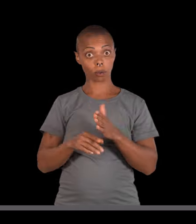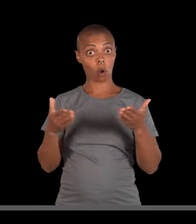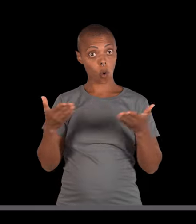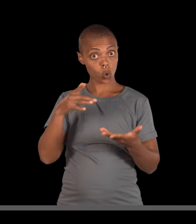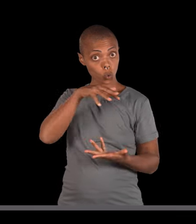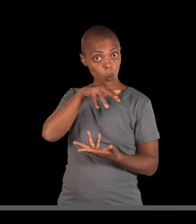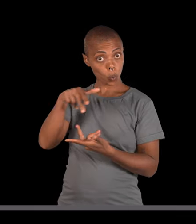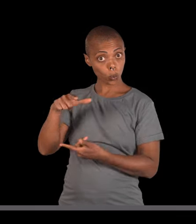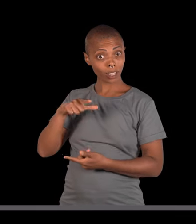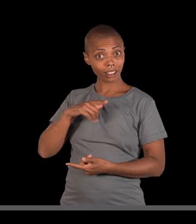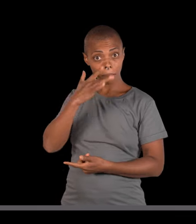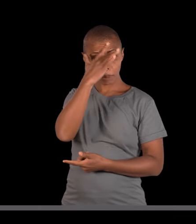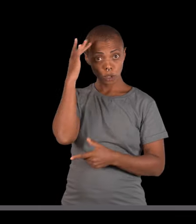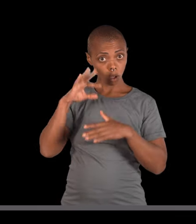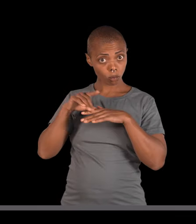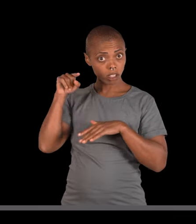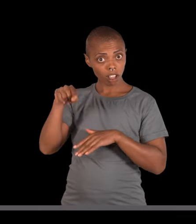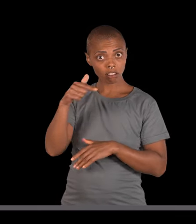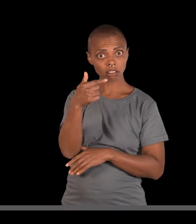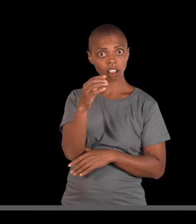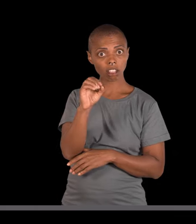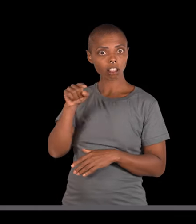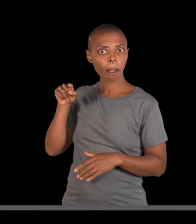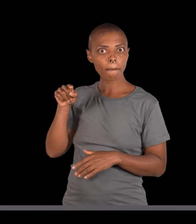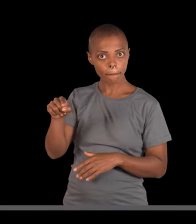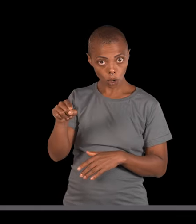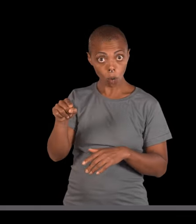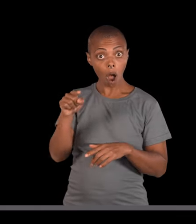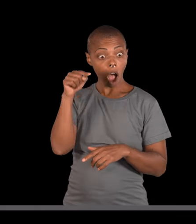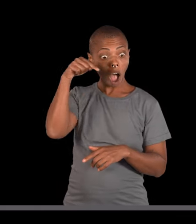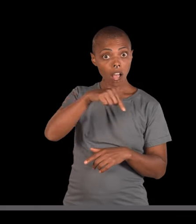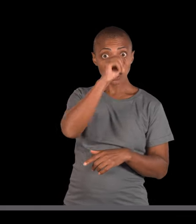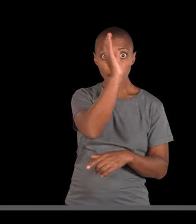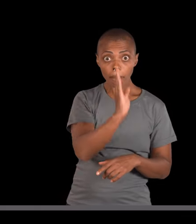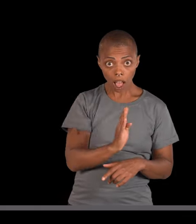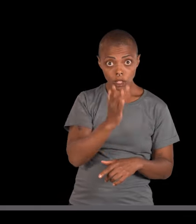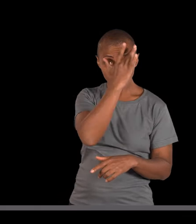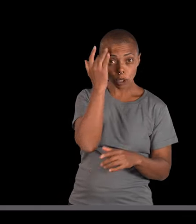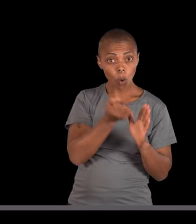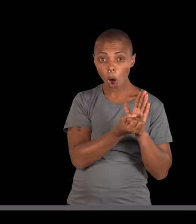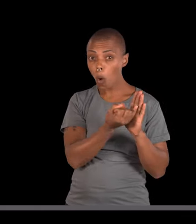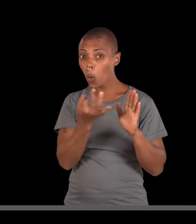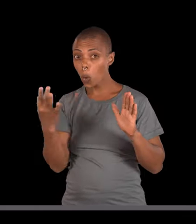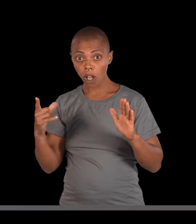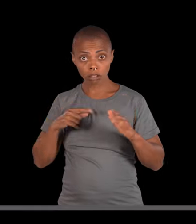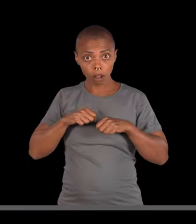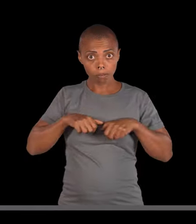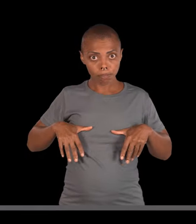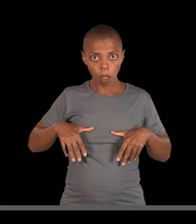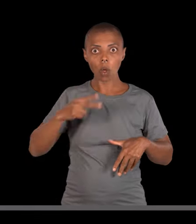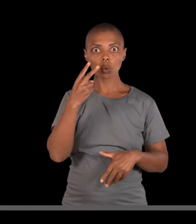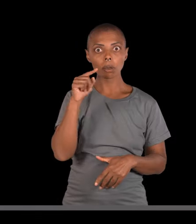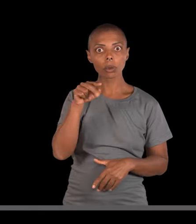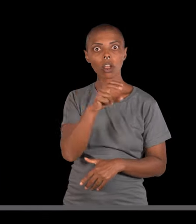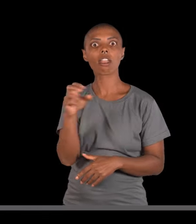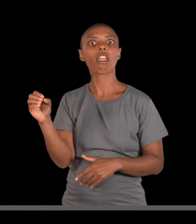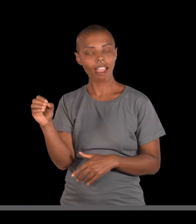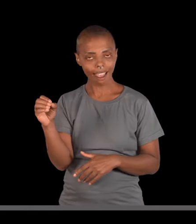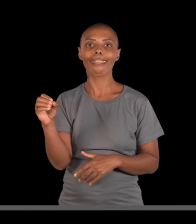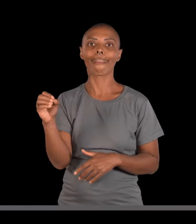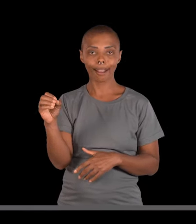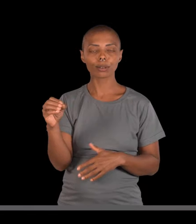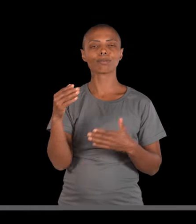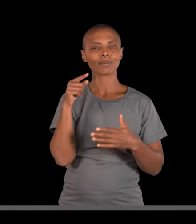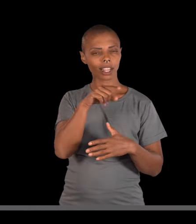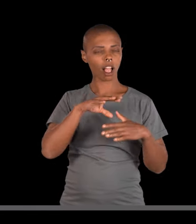pessoas têm fibrose cística. E dessas 70 mil, 2.500 pessoas são brasileiros. A